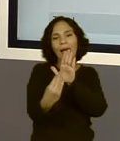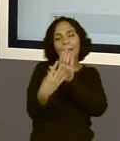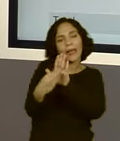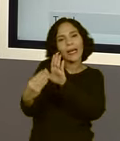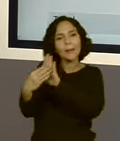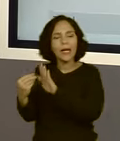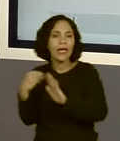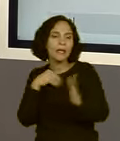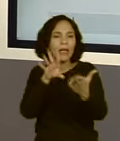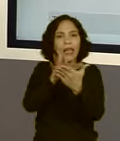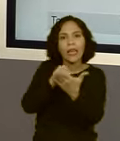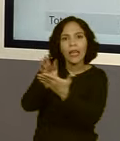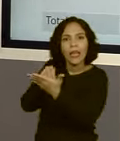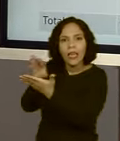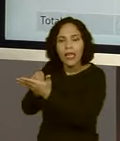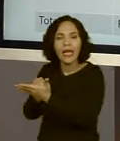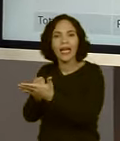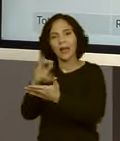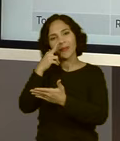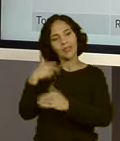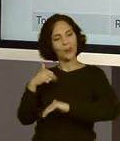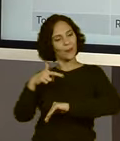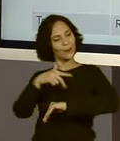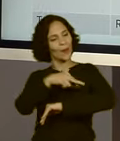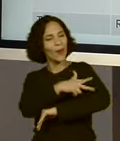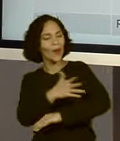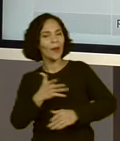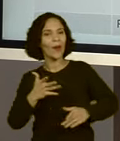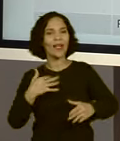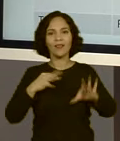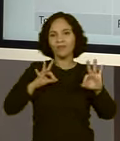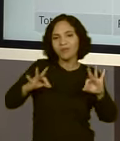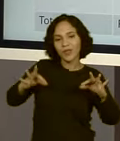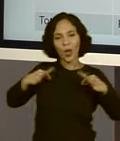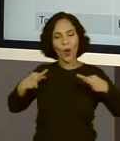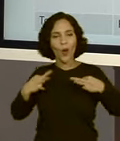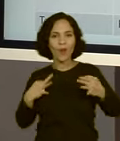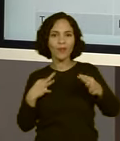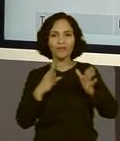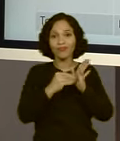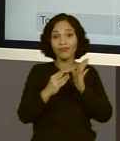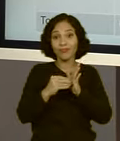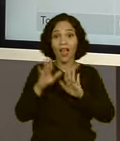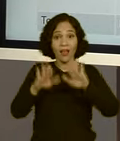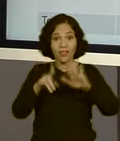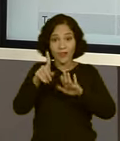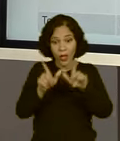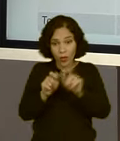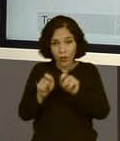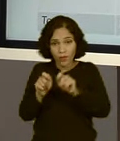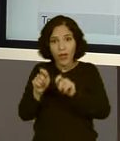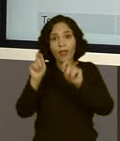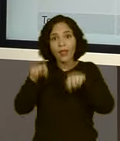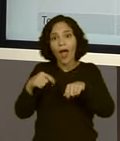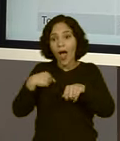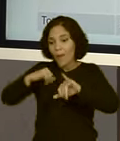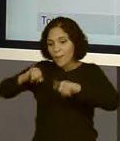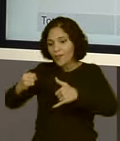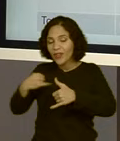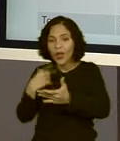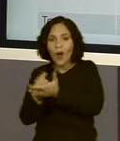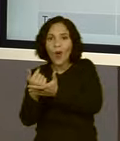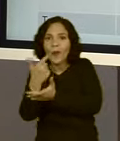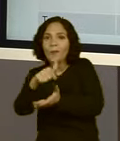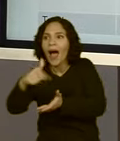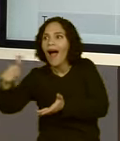vezes, você deixar de gastar com a moda pode fazer você economizar. E com essa economia, você pode realizar muito mais, certo?